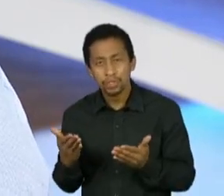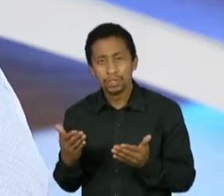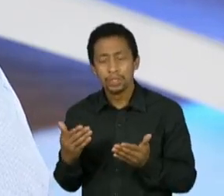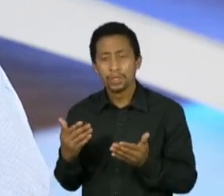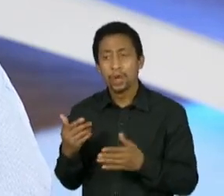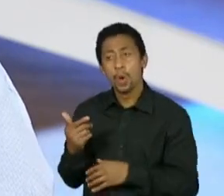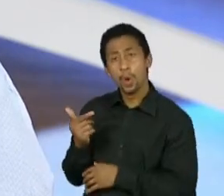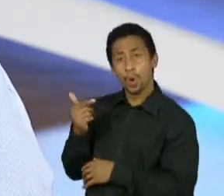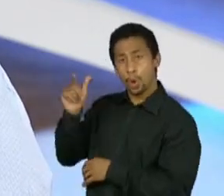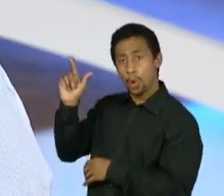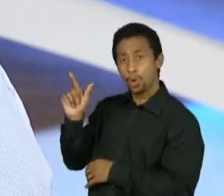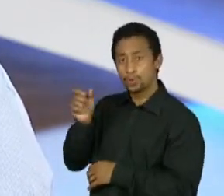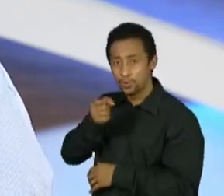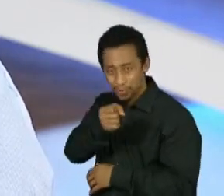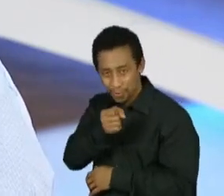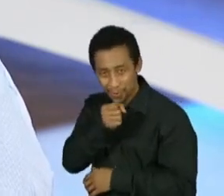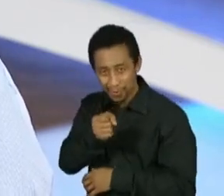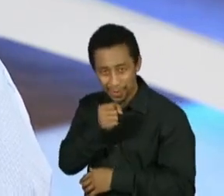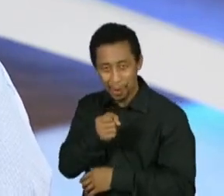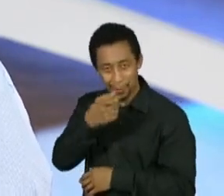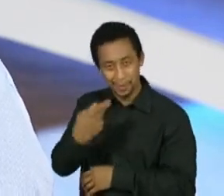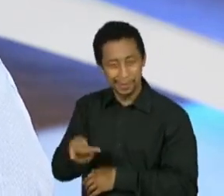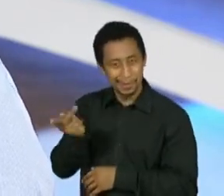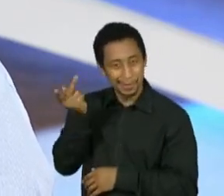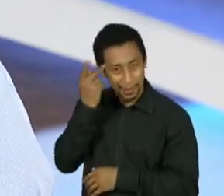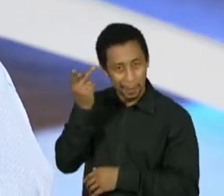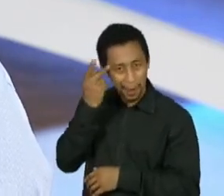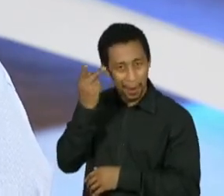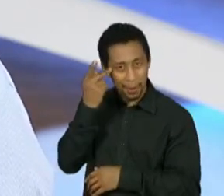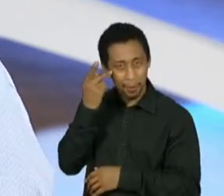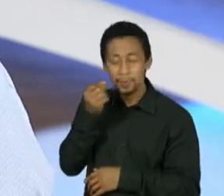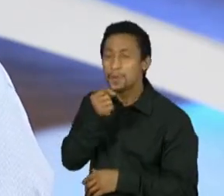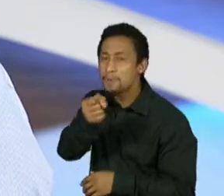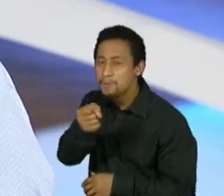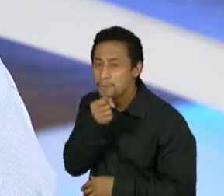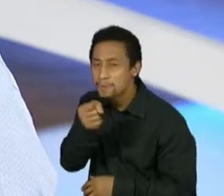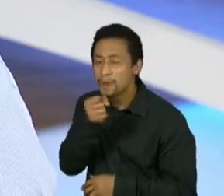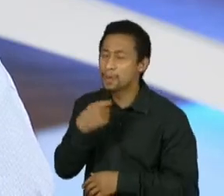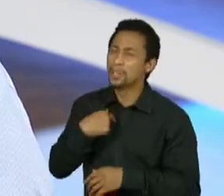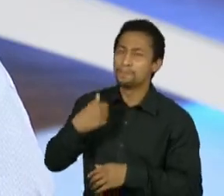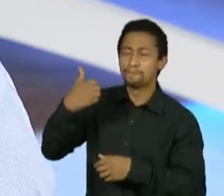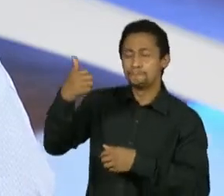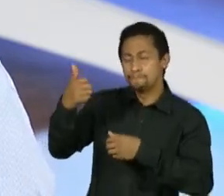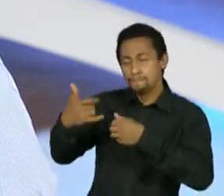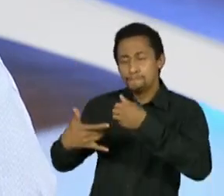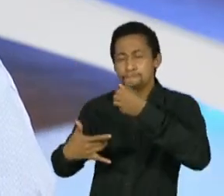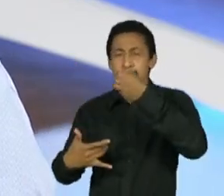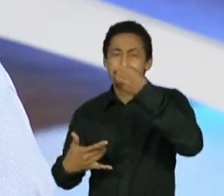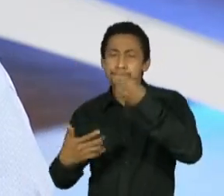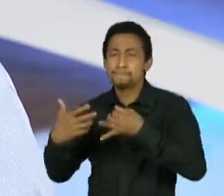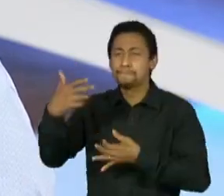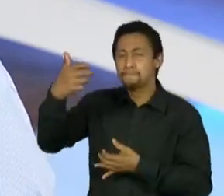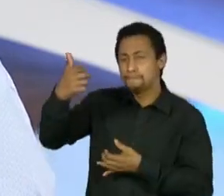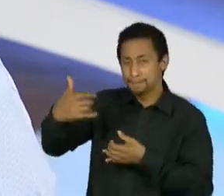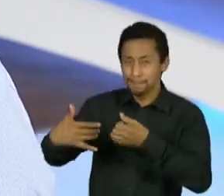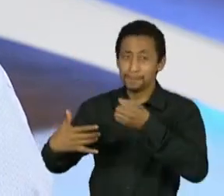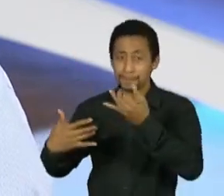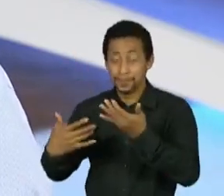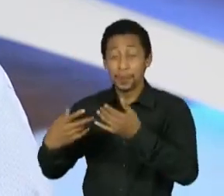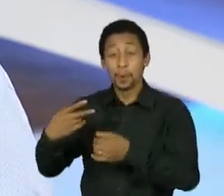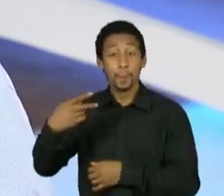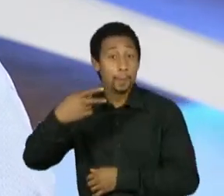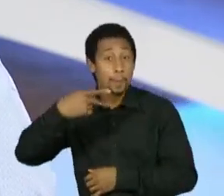outro jornal aqui em São Paulo, dizendo que quando as pessoas, quando os políticos que são